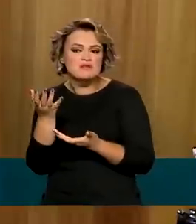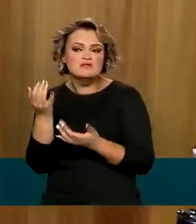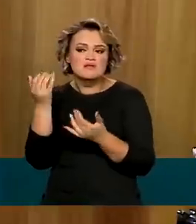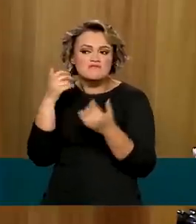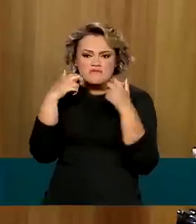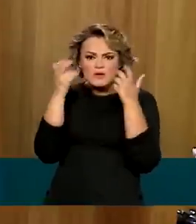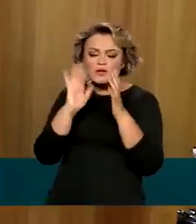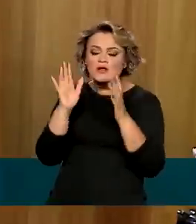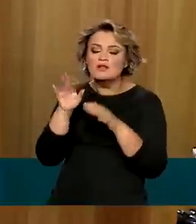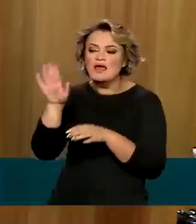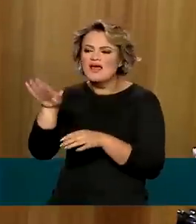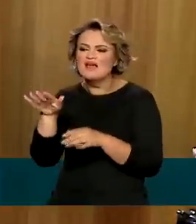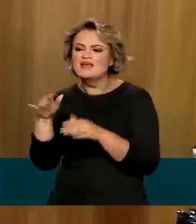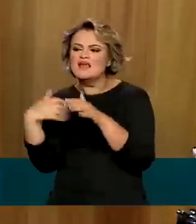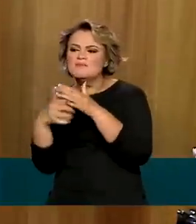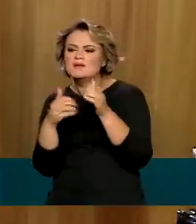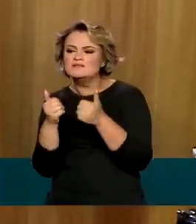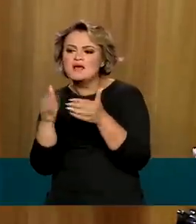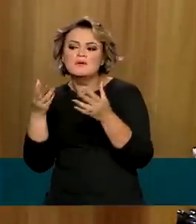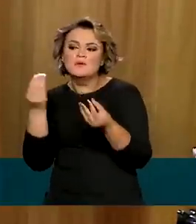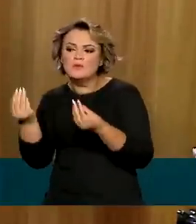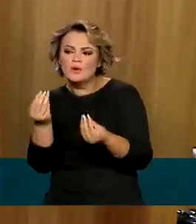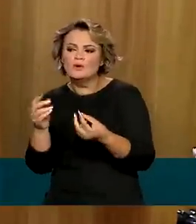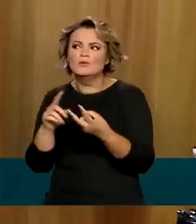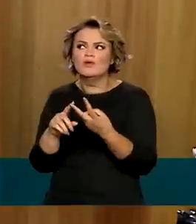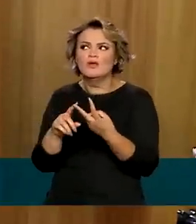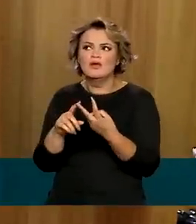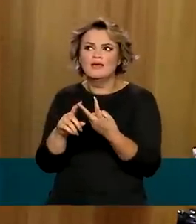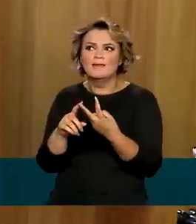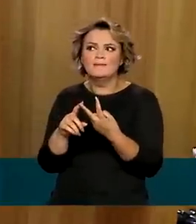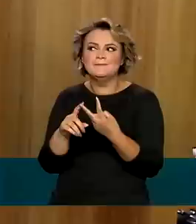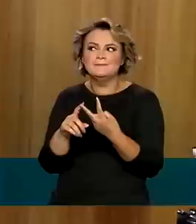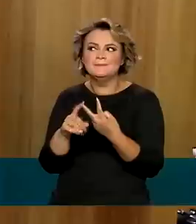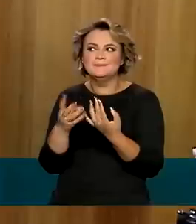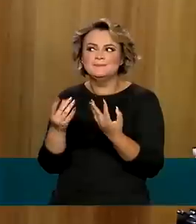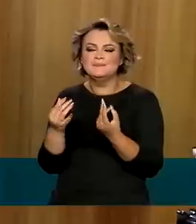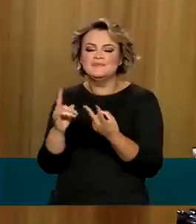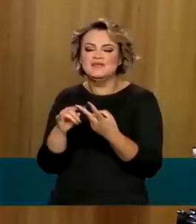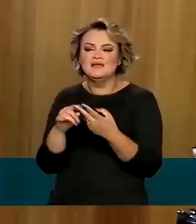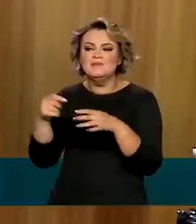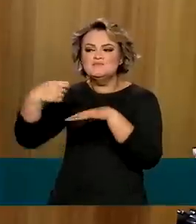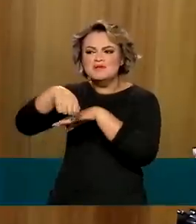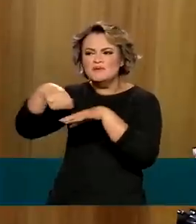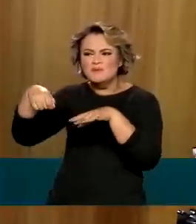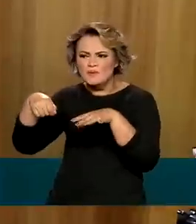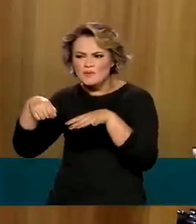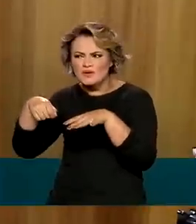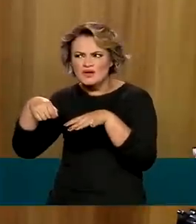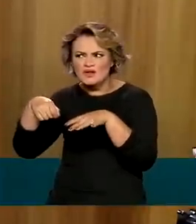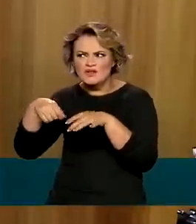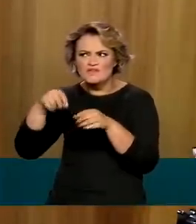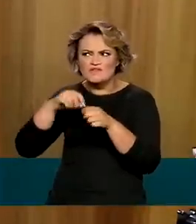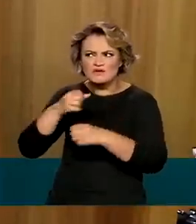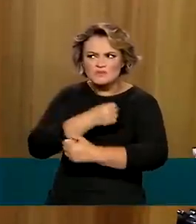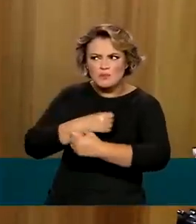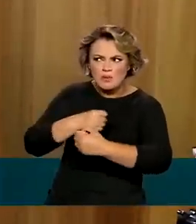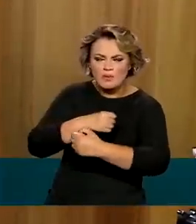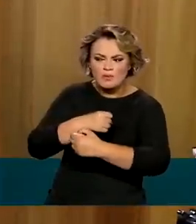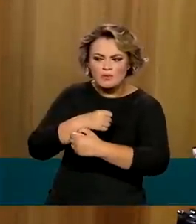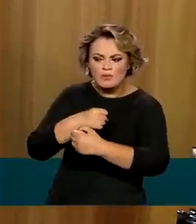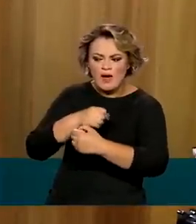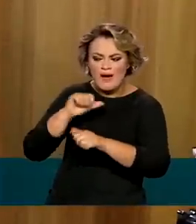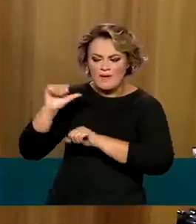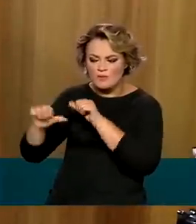se informar como é que ela abre a empresa, se ela tem uma manicure ou faz o bolo e como é que a gente